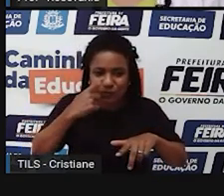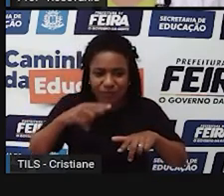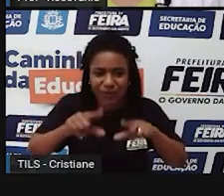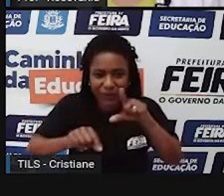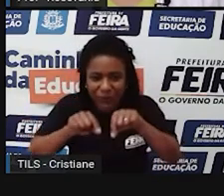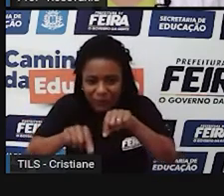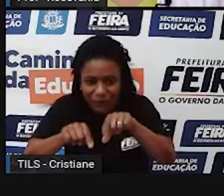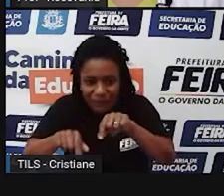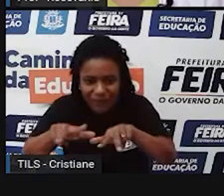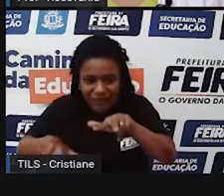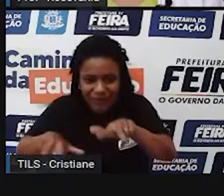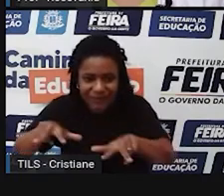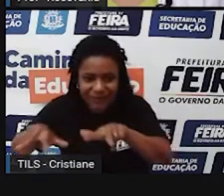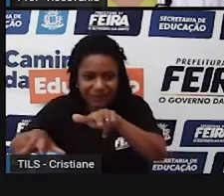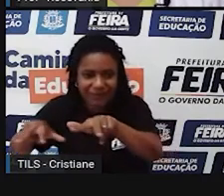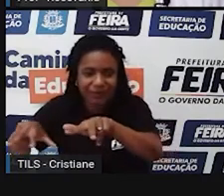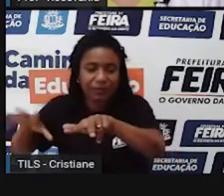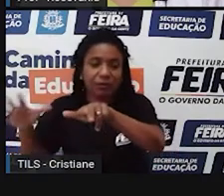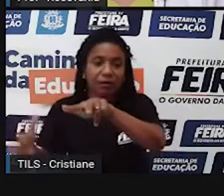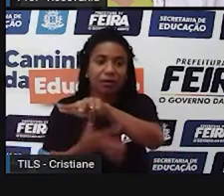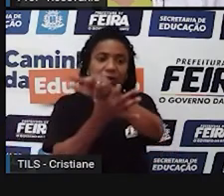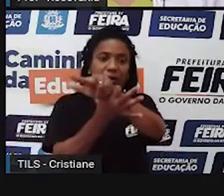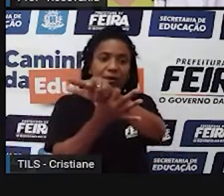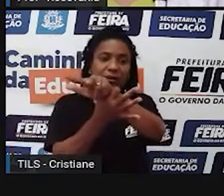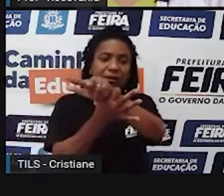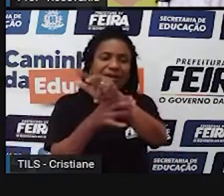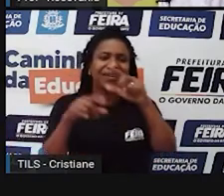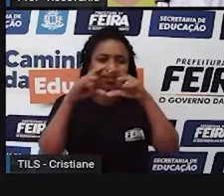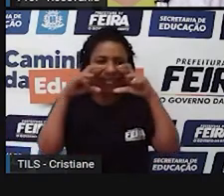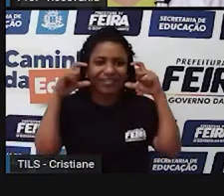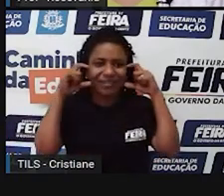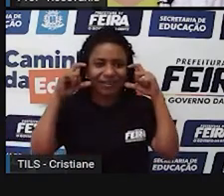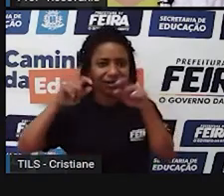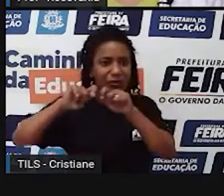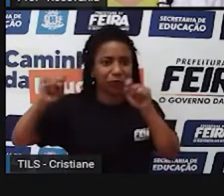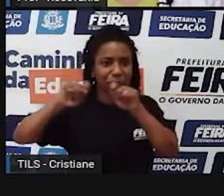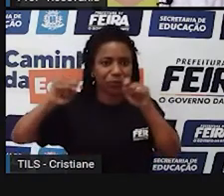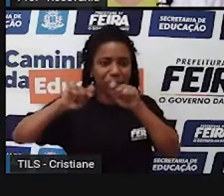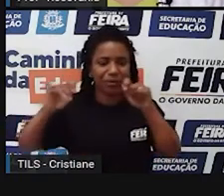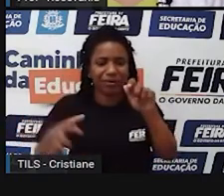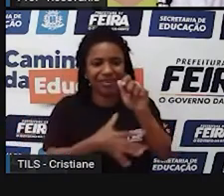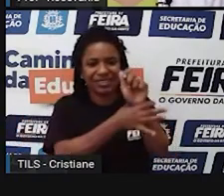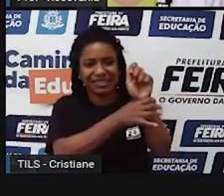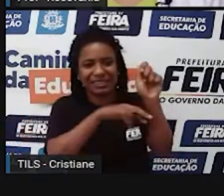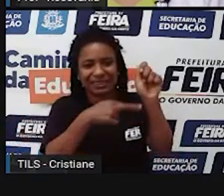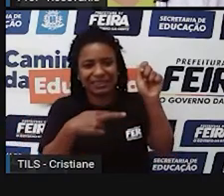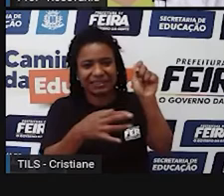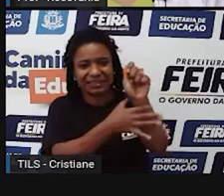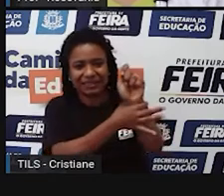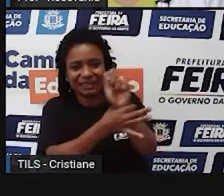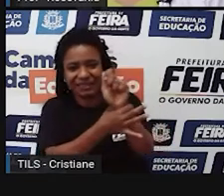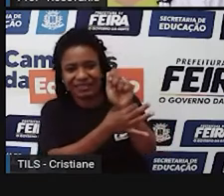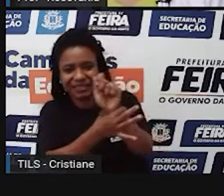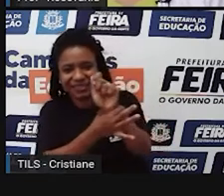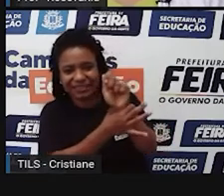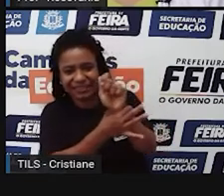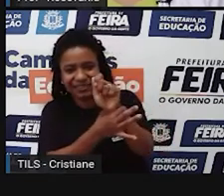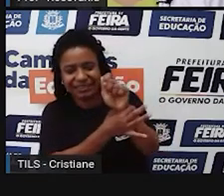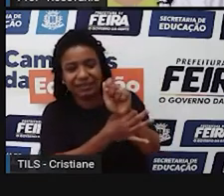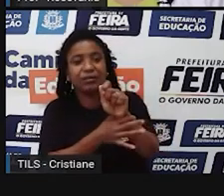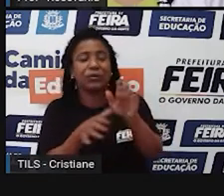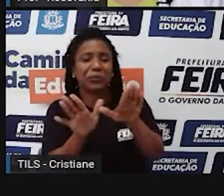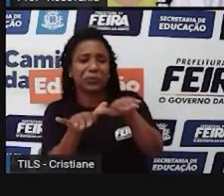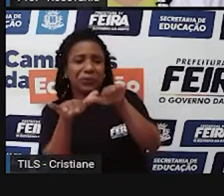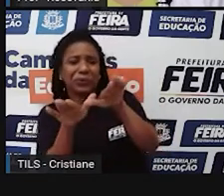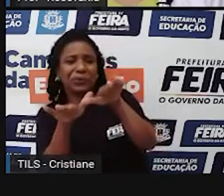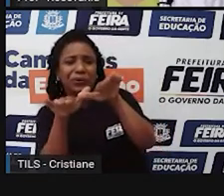presos nas patinhas, eles não conseguem voar e aí viram algo fácil até para outros predadores. Outra coisa